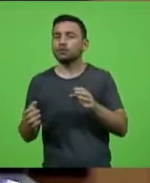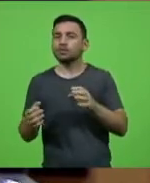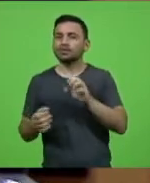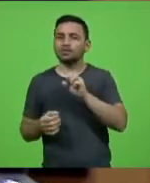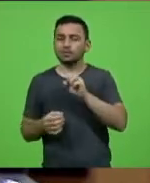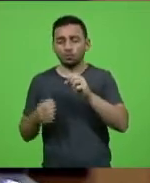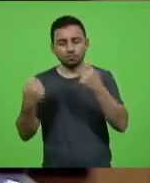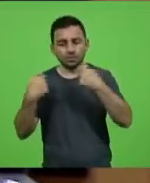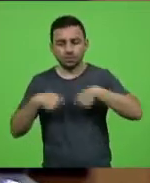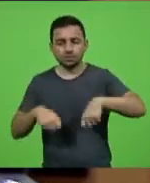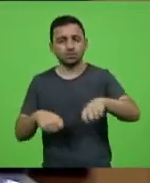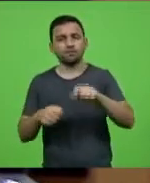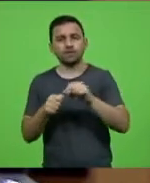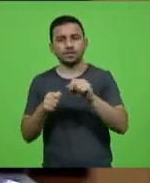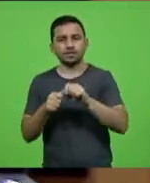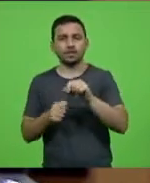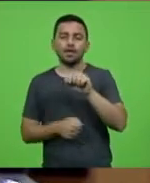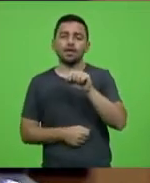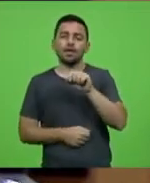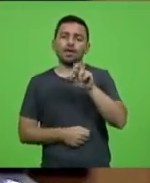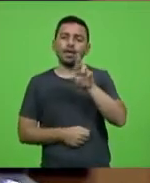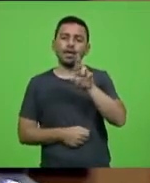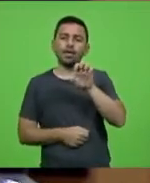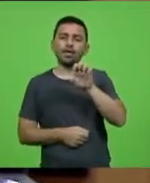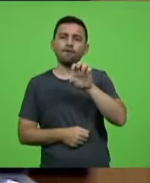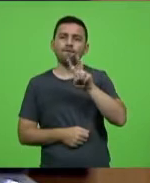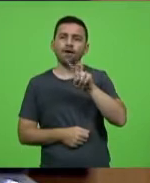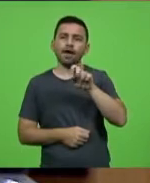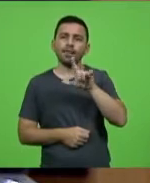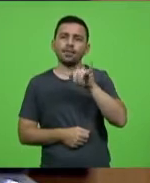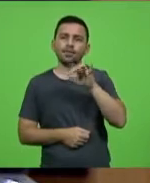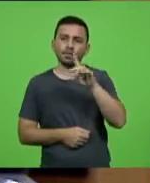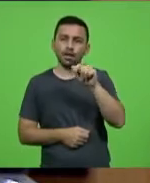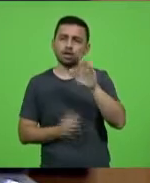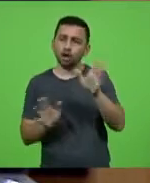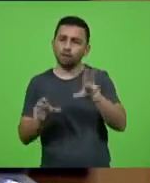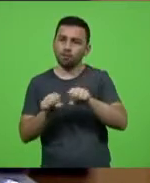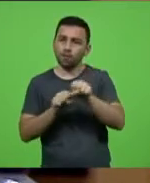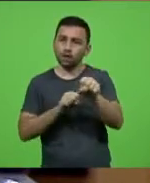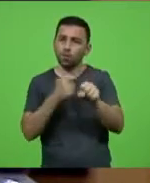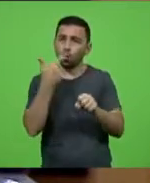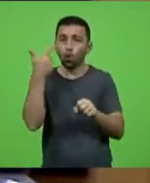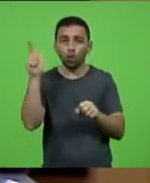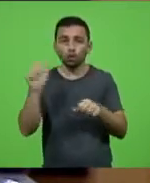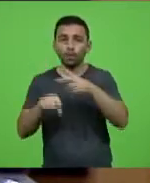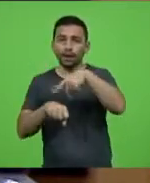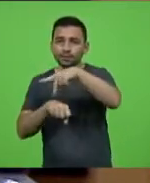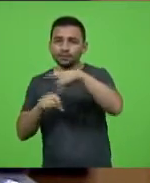exame ou revalida, médicos que têm informação em outros países,